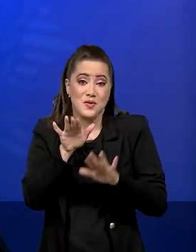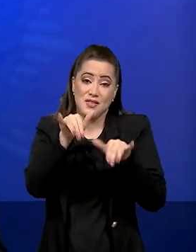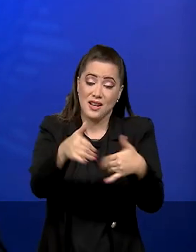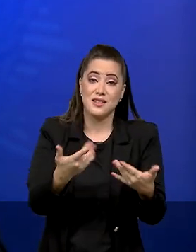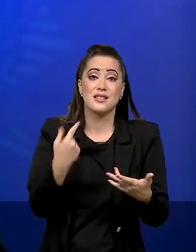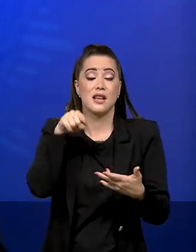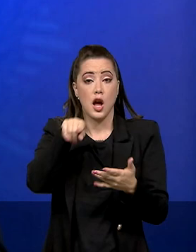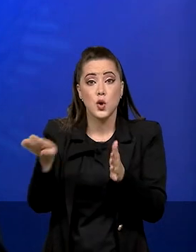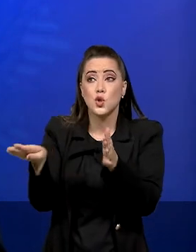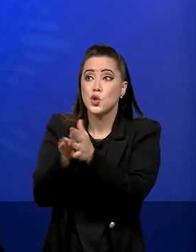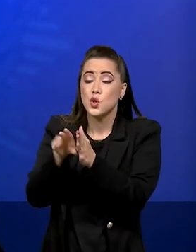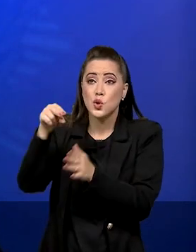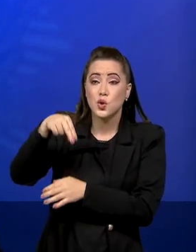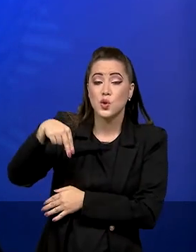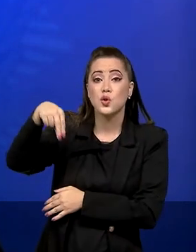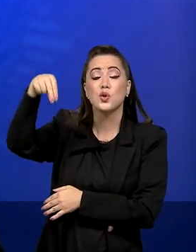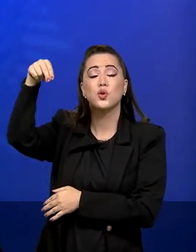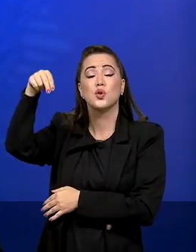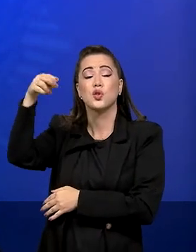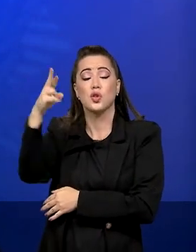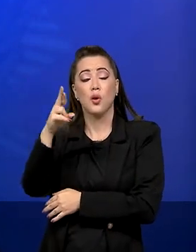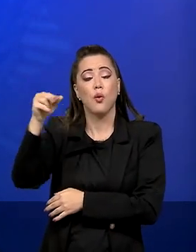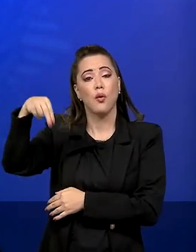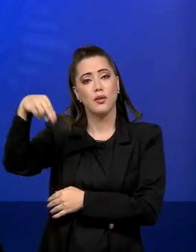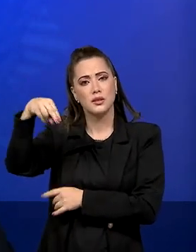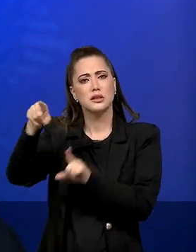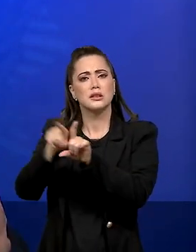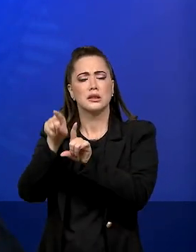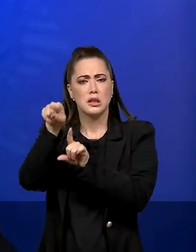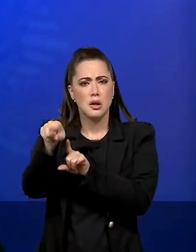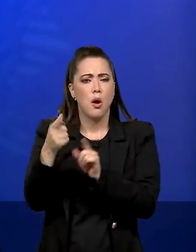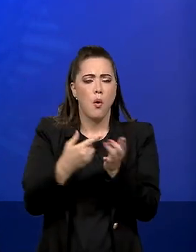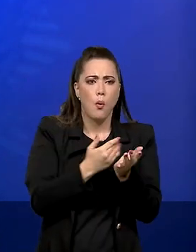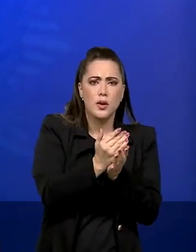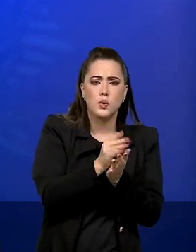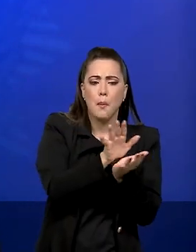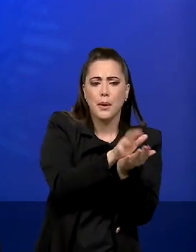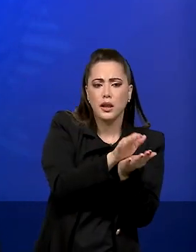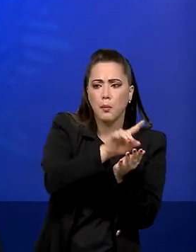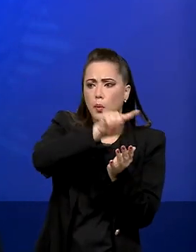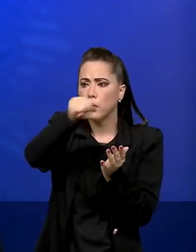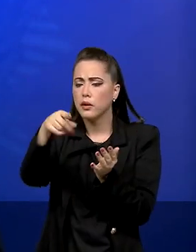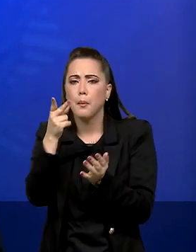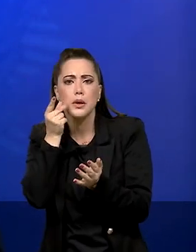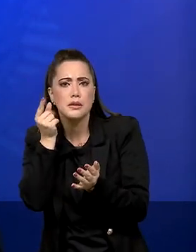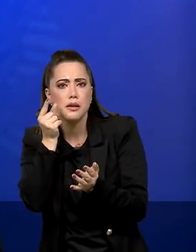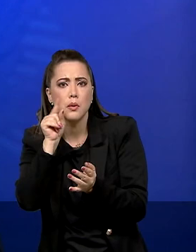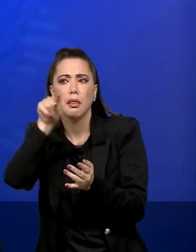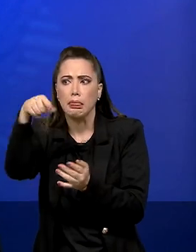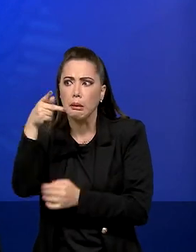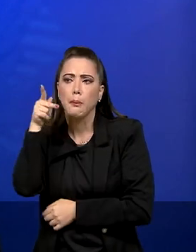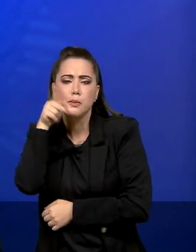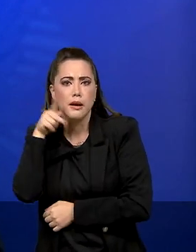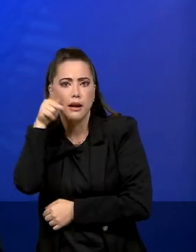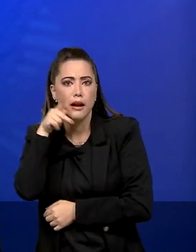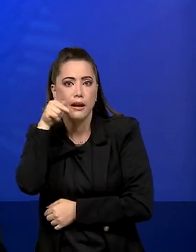nosso Rio Grande do Norte, em Jardim de Piranhas, depois de saírem de Cabrobó, em Pernambuco, e passarem pelo Ceará e pela Paraíba.